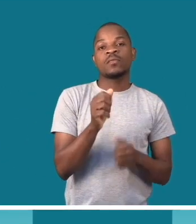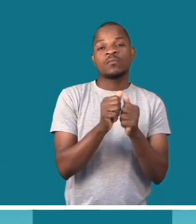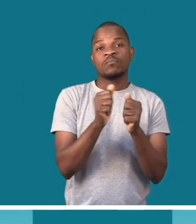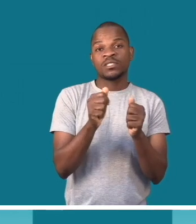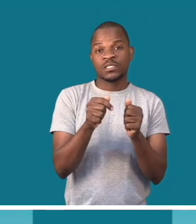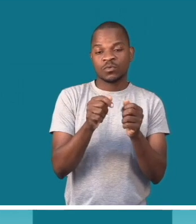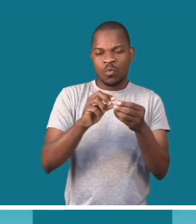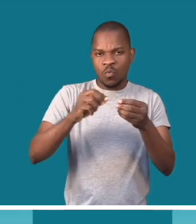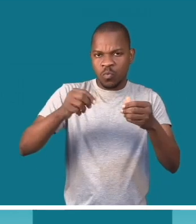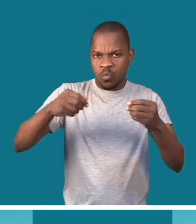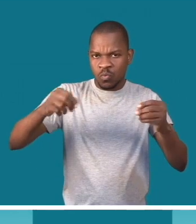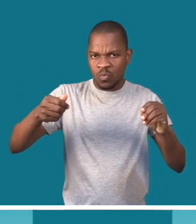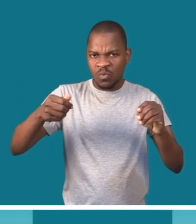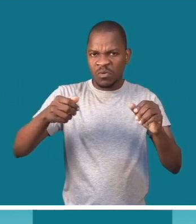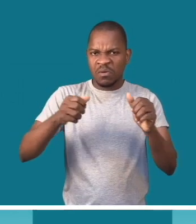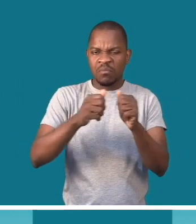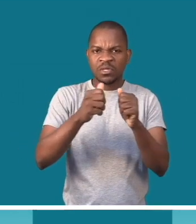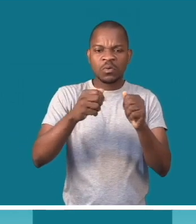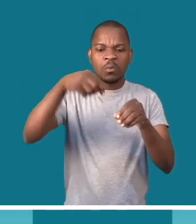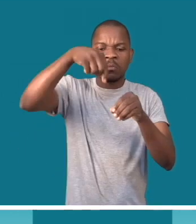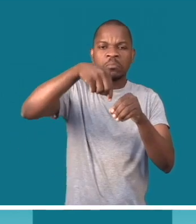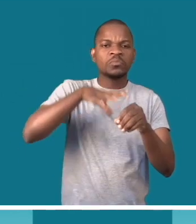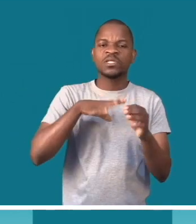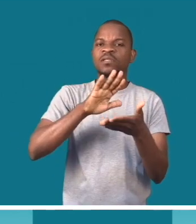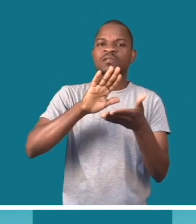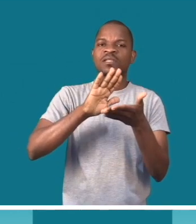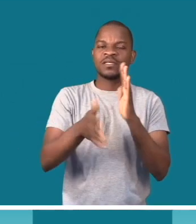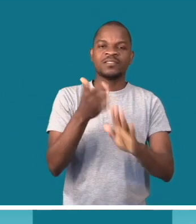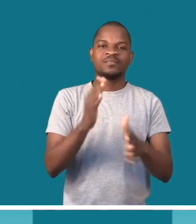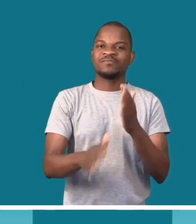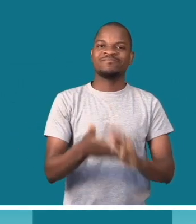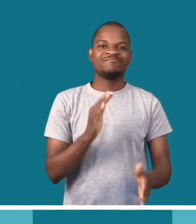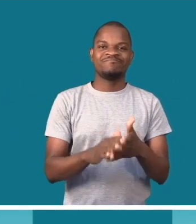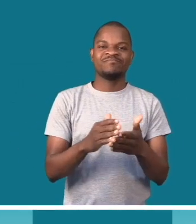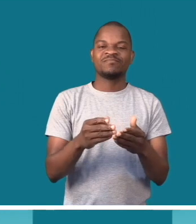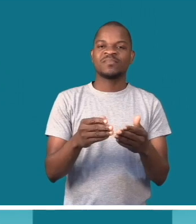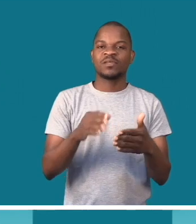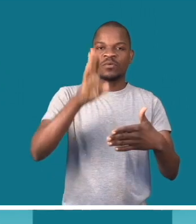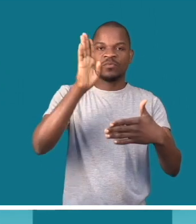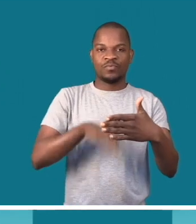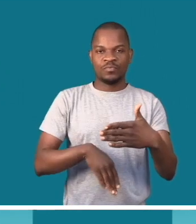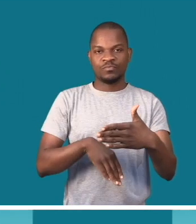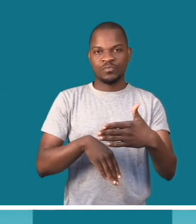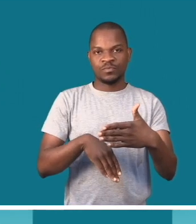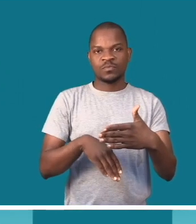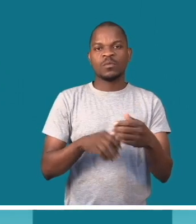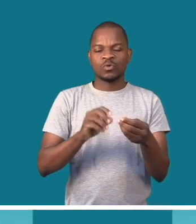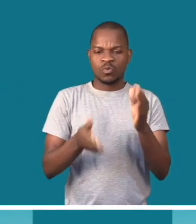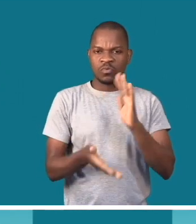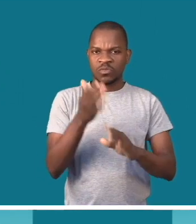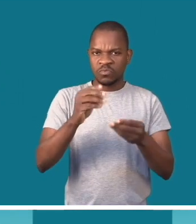E, dentro do canudo, não temos nenhum outro objeto. É apenas papel, o jornal.